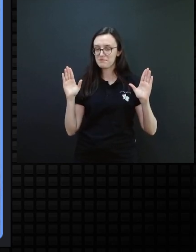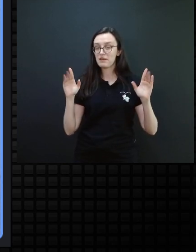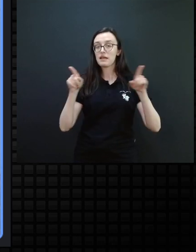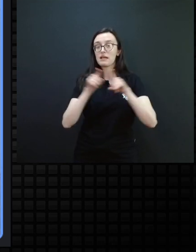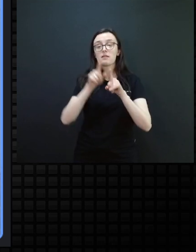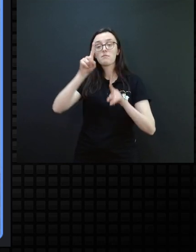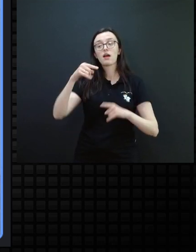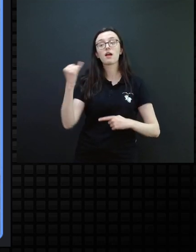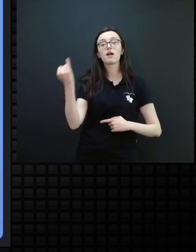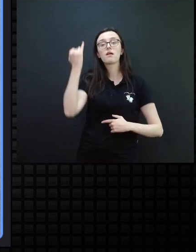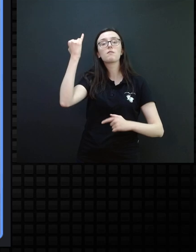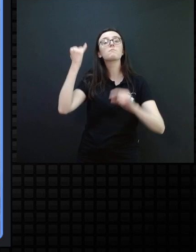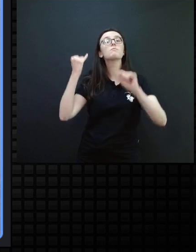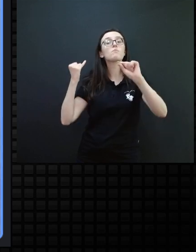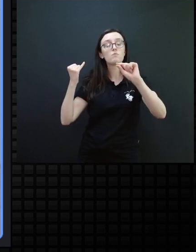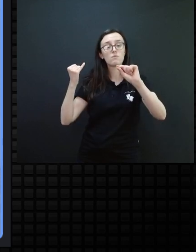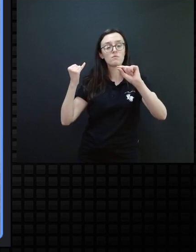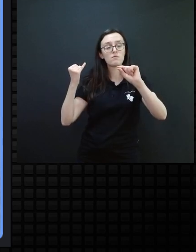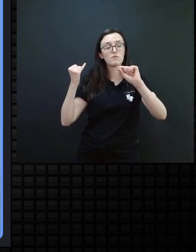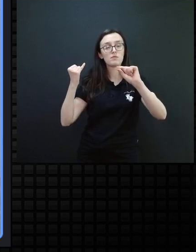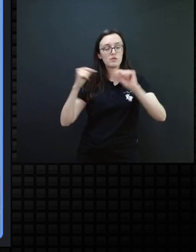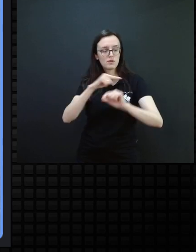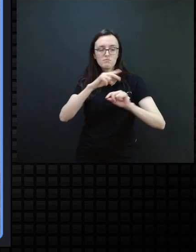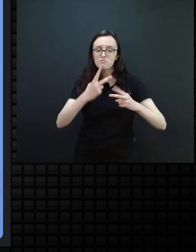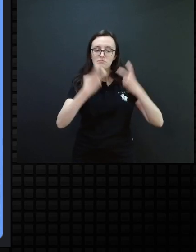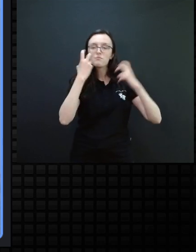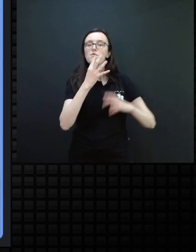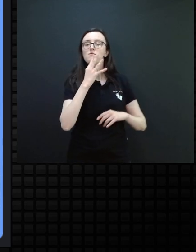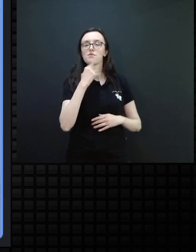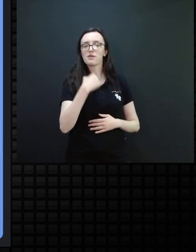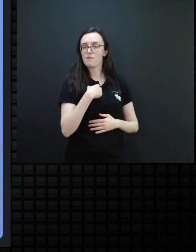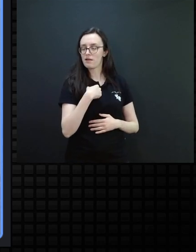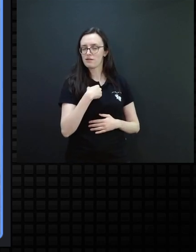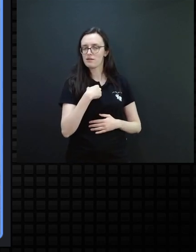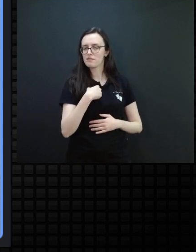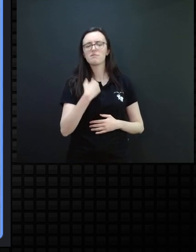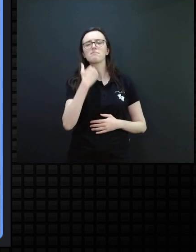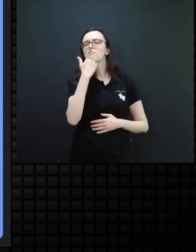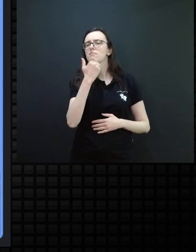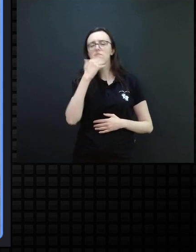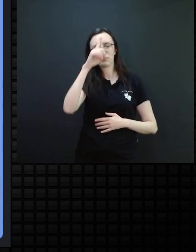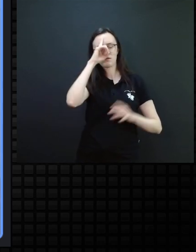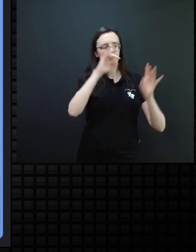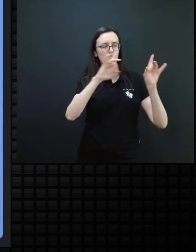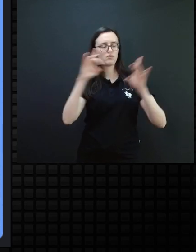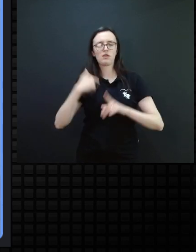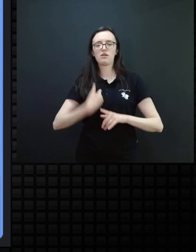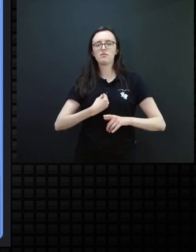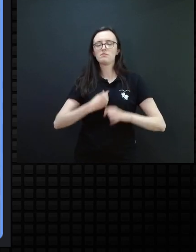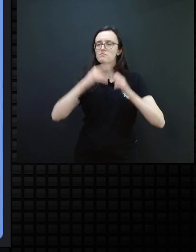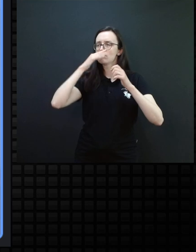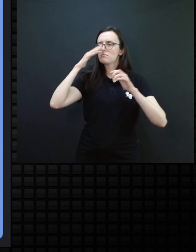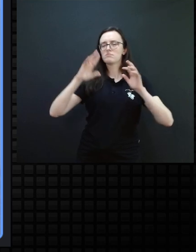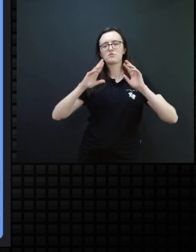é importante também, que ele me reconheça. Então, não dá para cada dia eu estar com um aroma diferente, cada